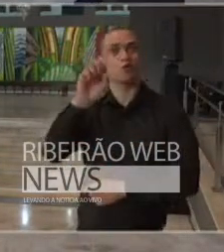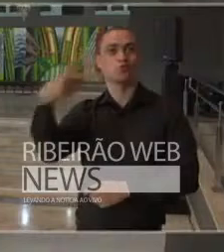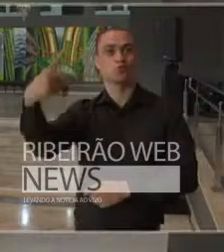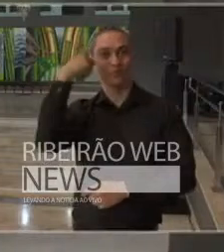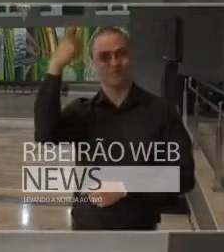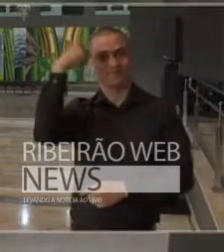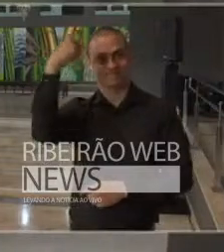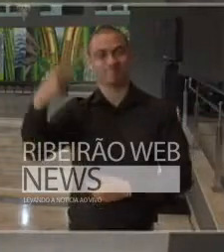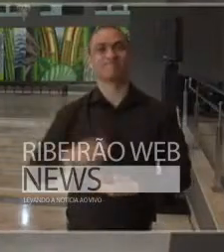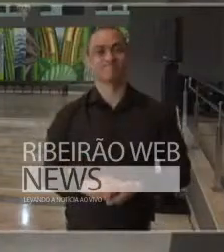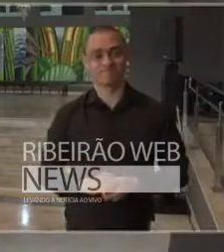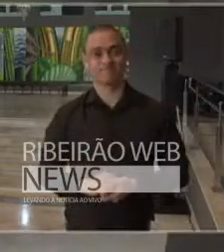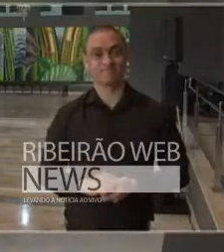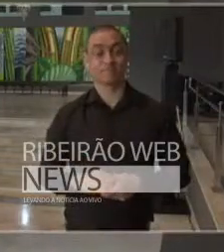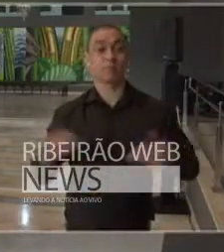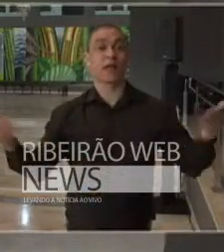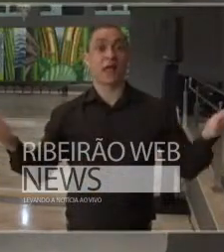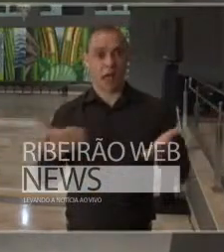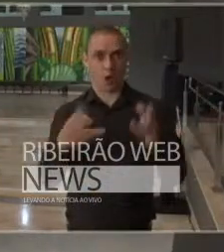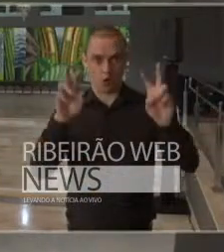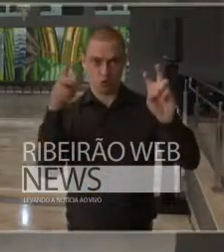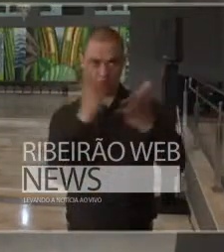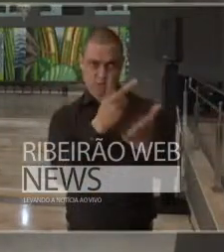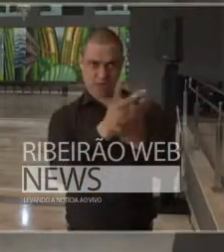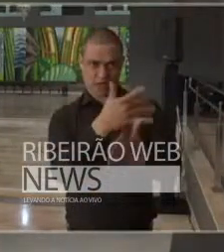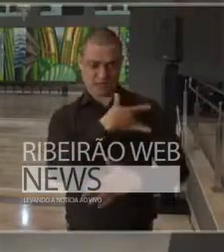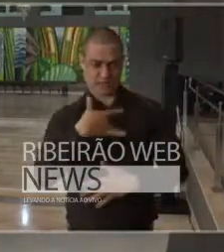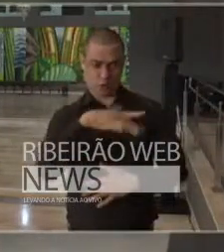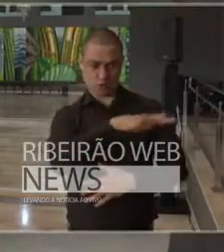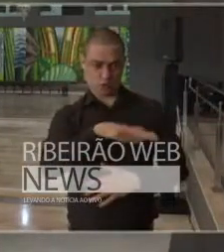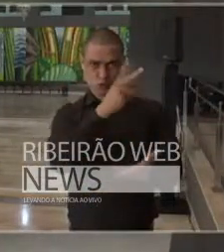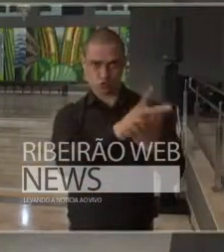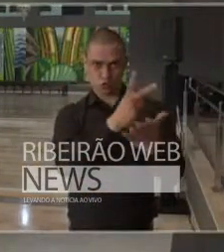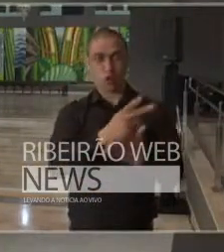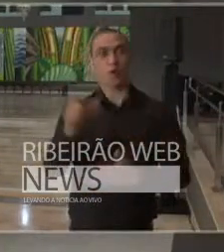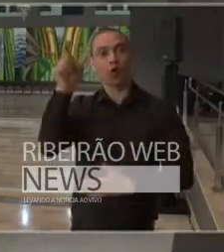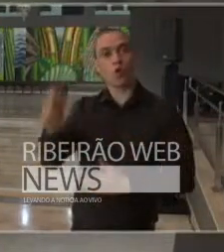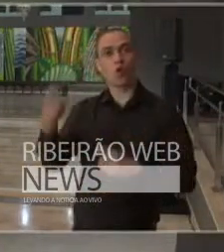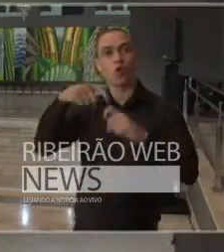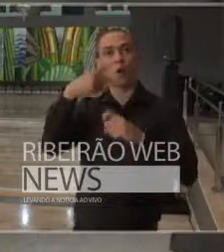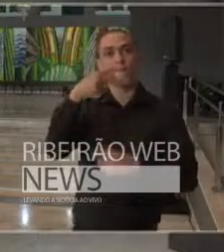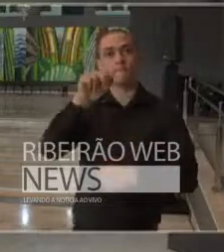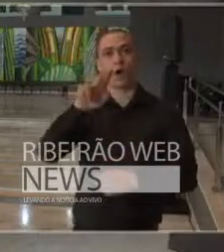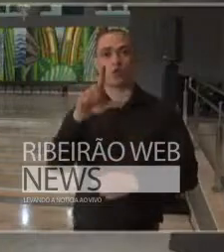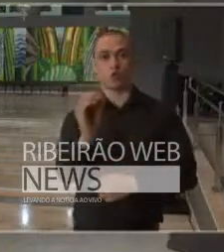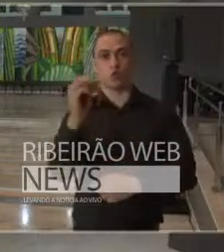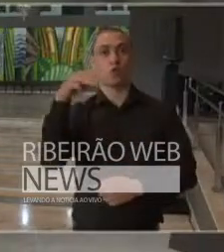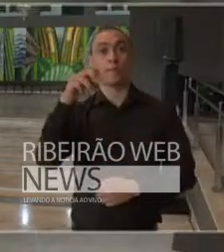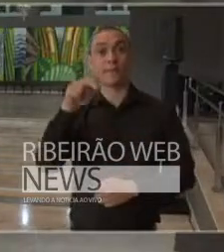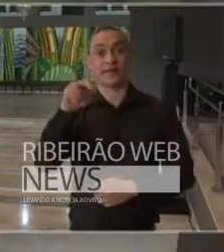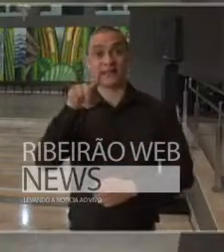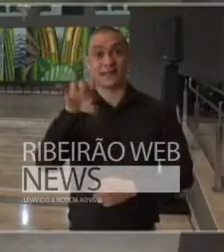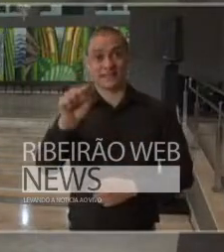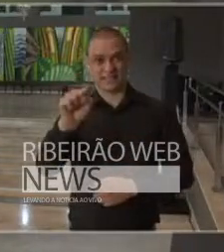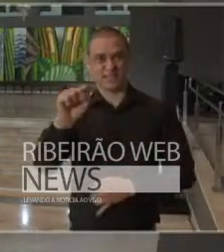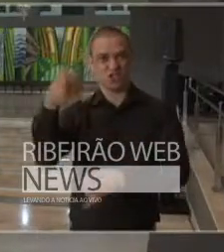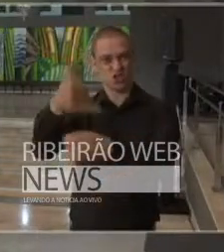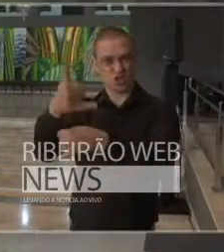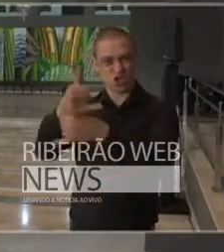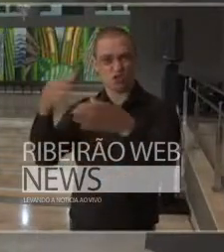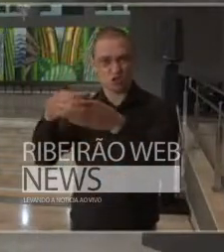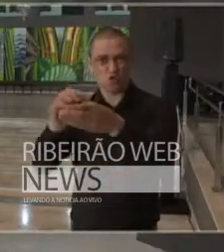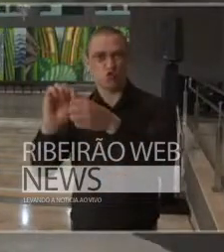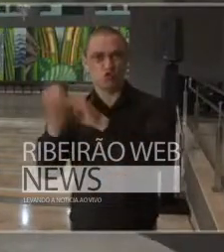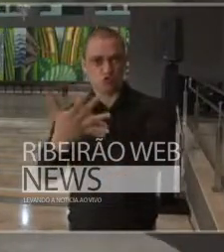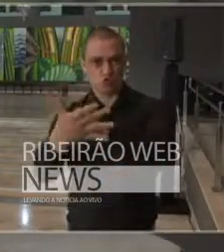de São Paulo vamos agora ainda no tema da saúde com o doutor Paulo Menezes coordenador do comitê do centro de contingência